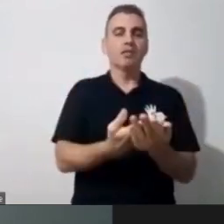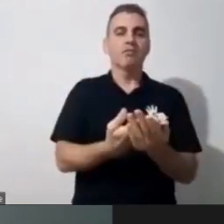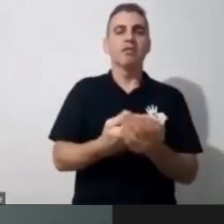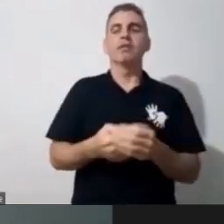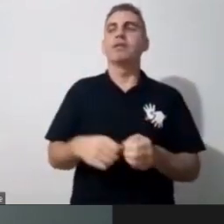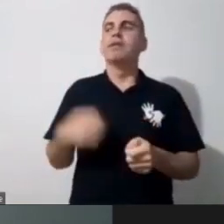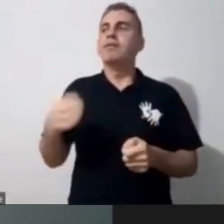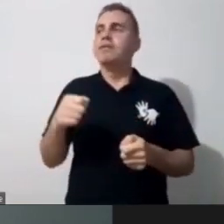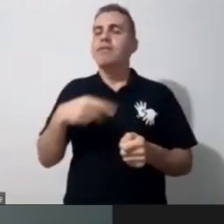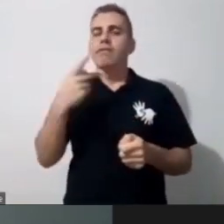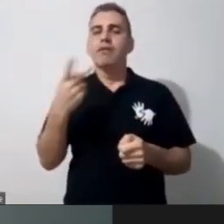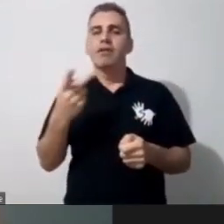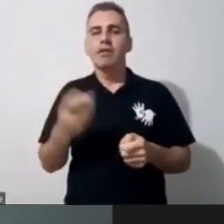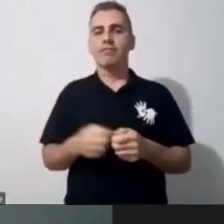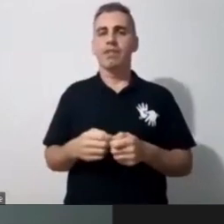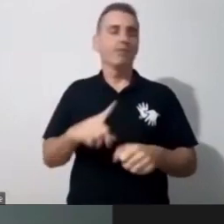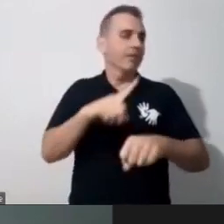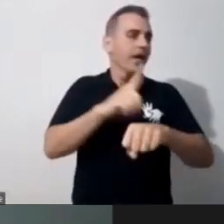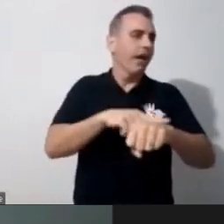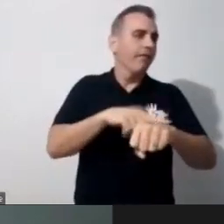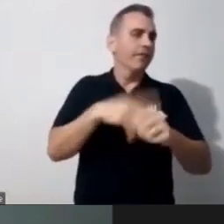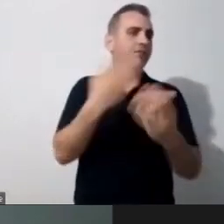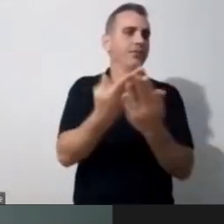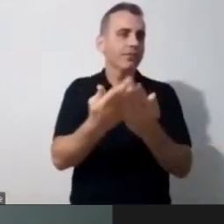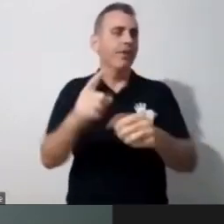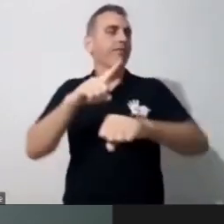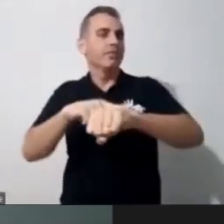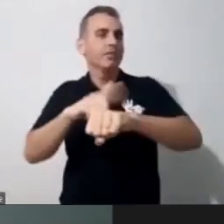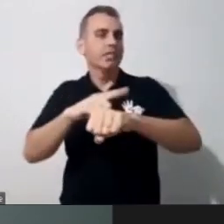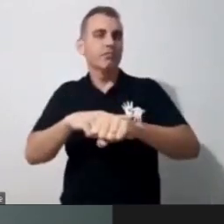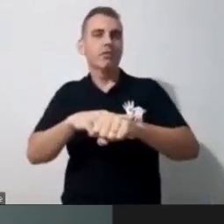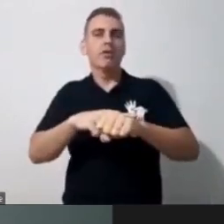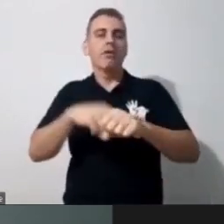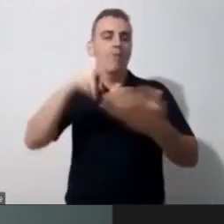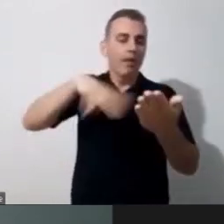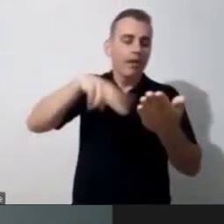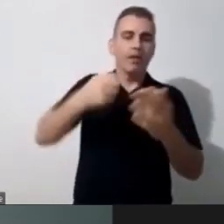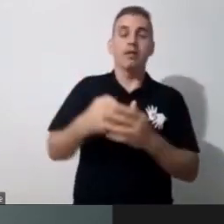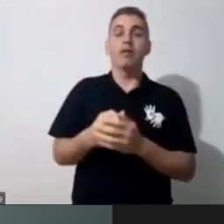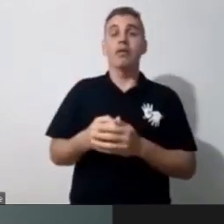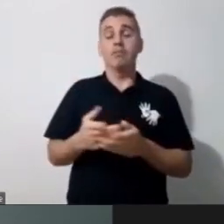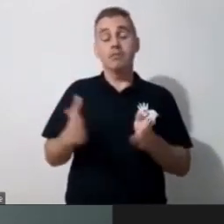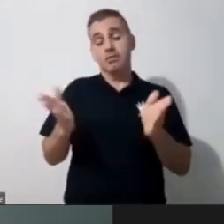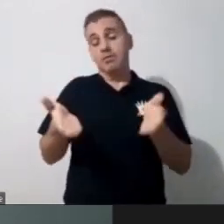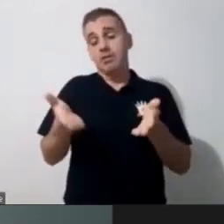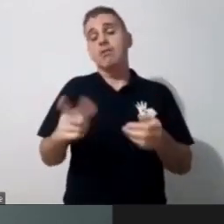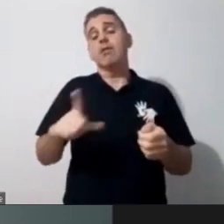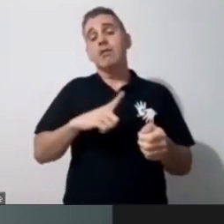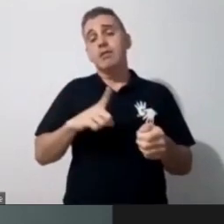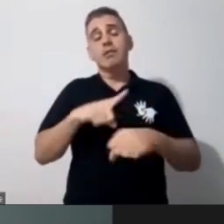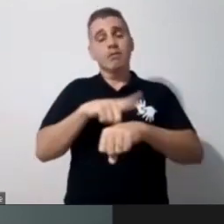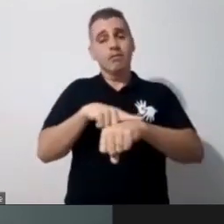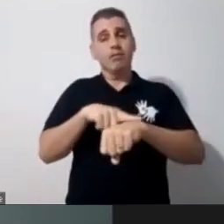eu preciso de um tempo para estudar, eu preciso de um tempo para ler aquele livro, então, esse tempo chegou, né, então, eu tenho conseguido